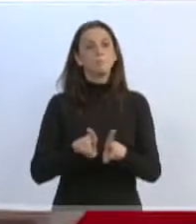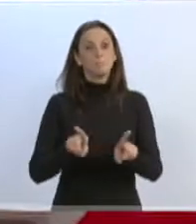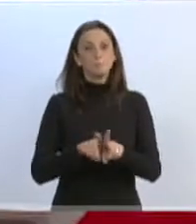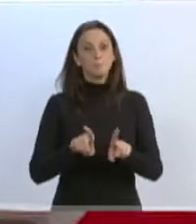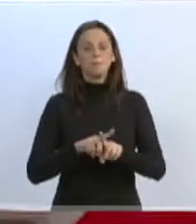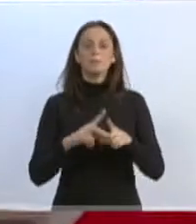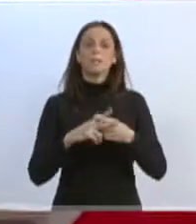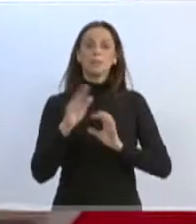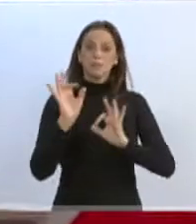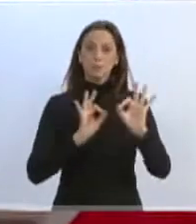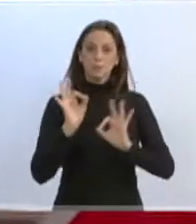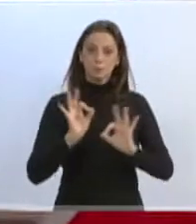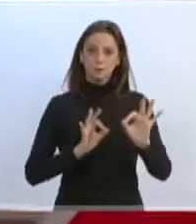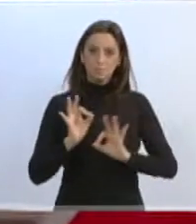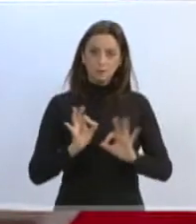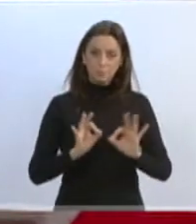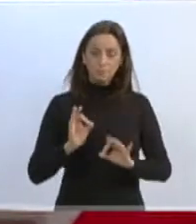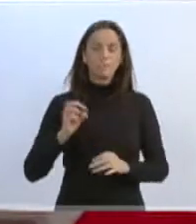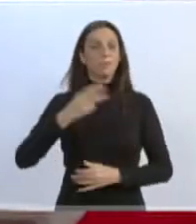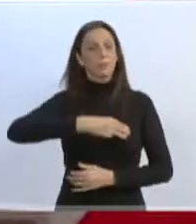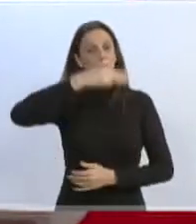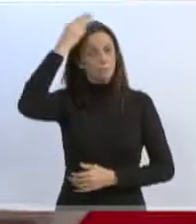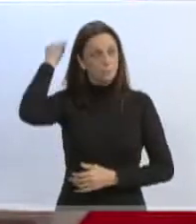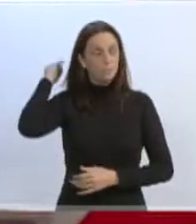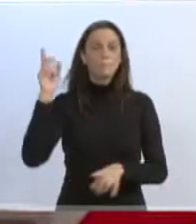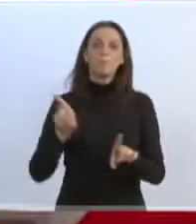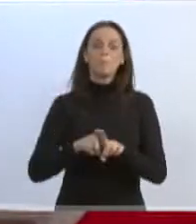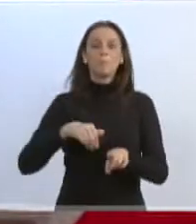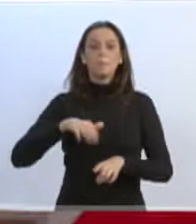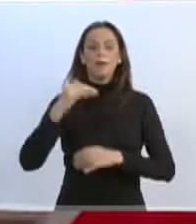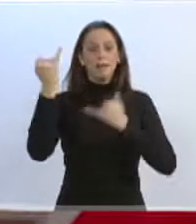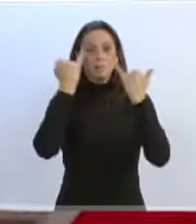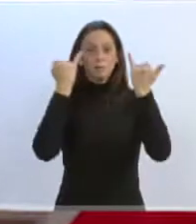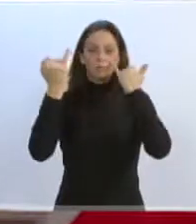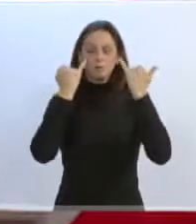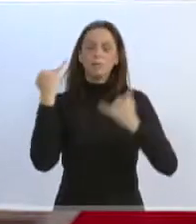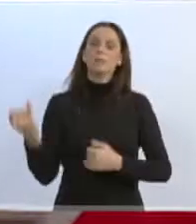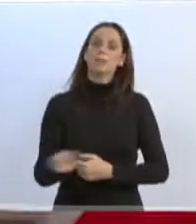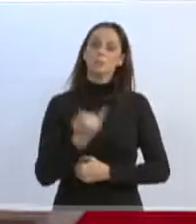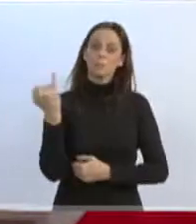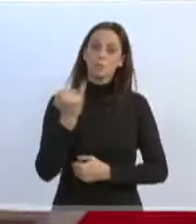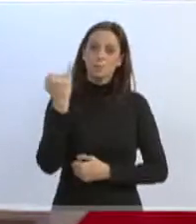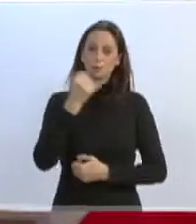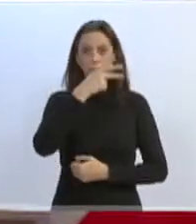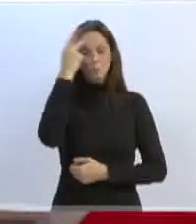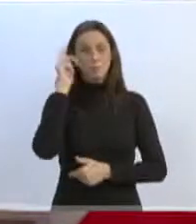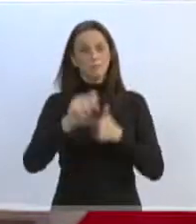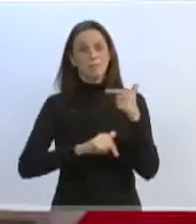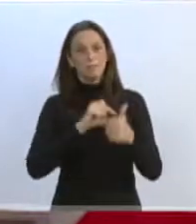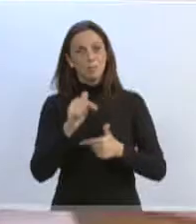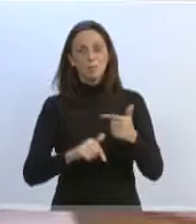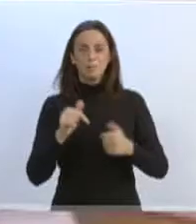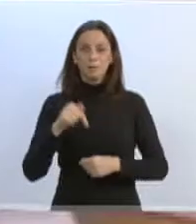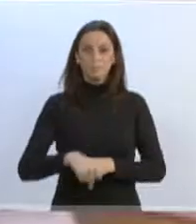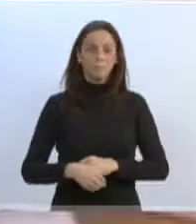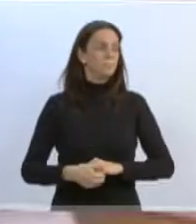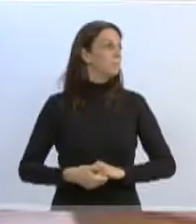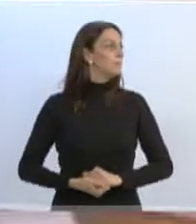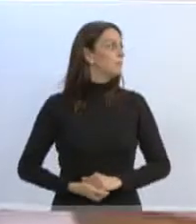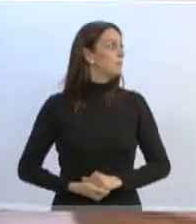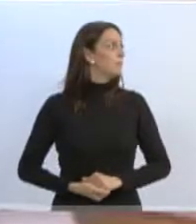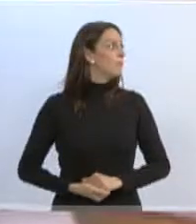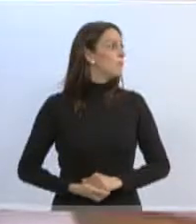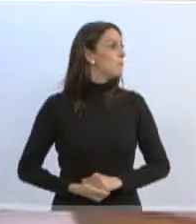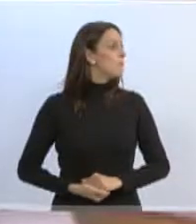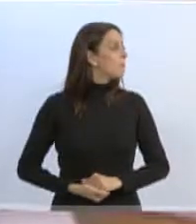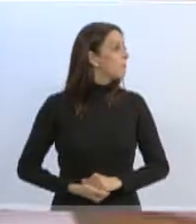das reformas do desgoverno Temer, e um pouquinho mais de informação importante para os trabalhadores e trabalhadoras da nossa cidade. Sérgio.